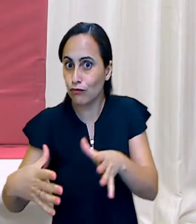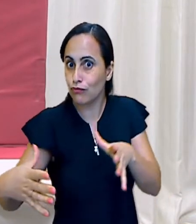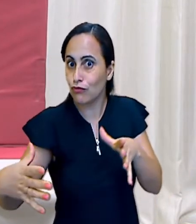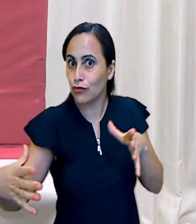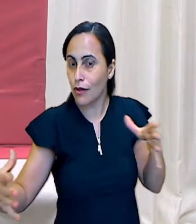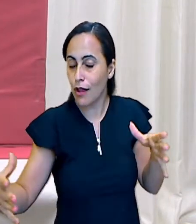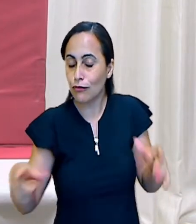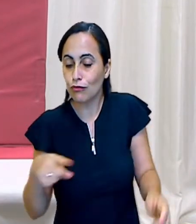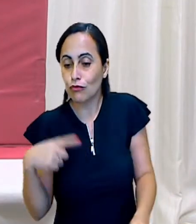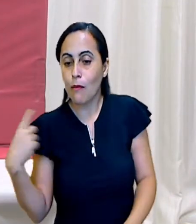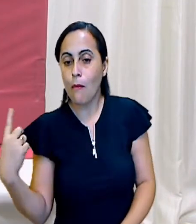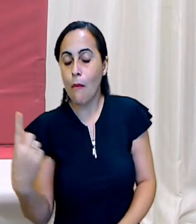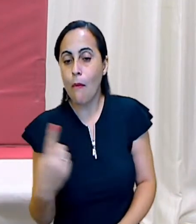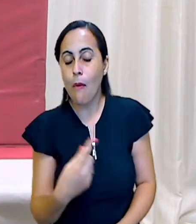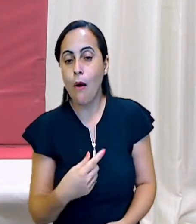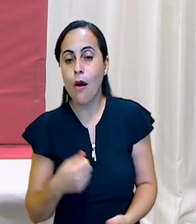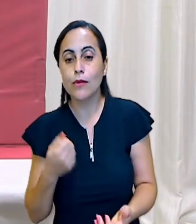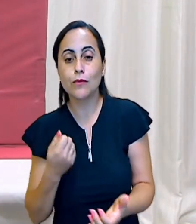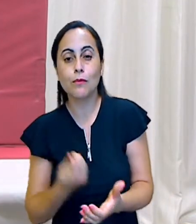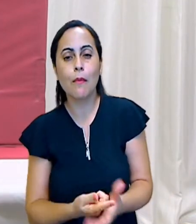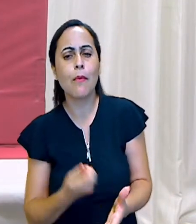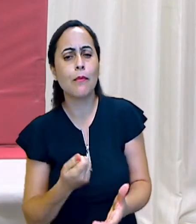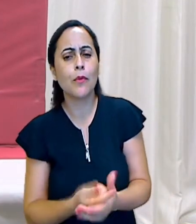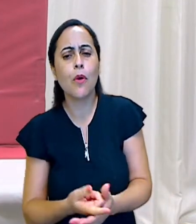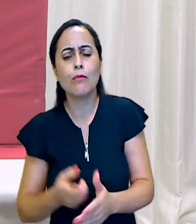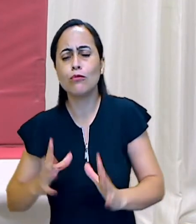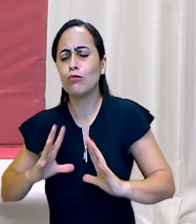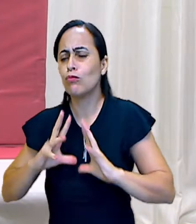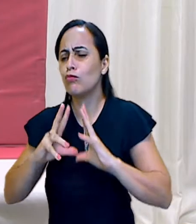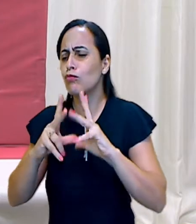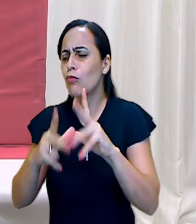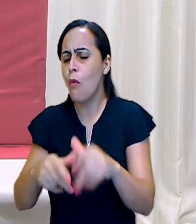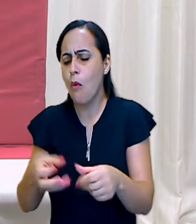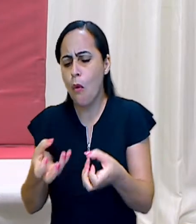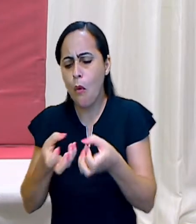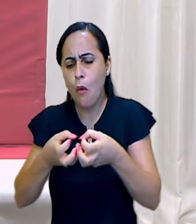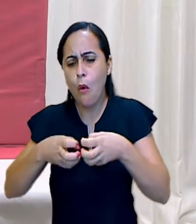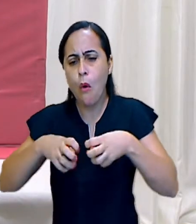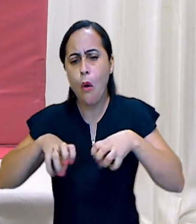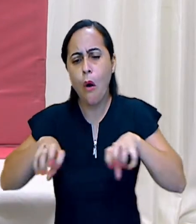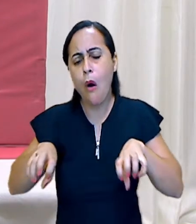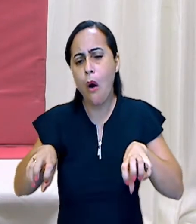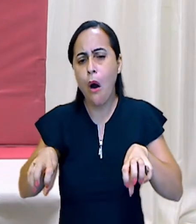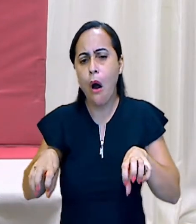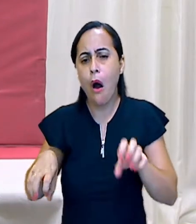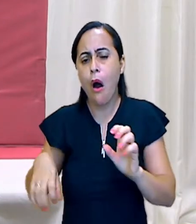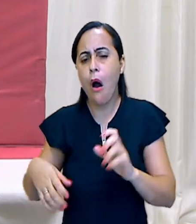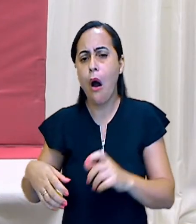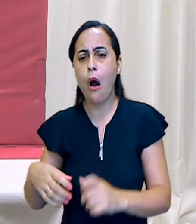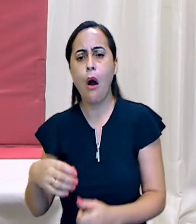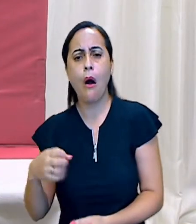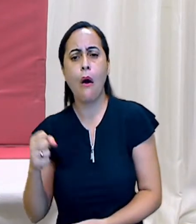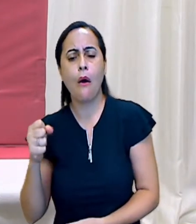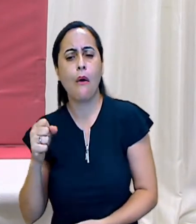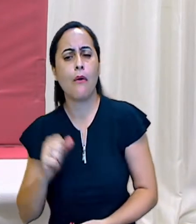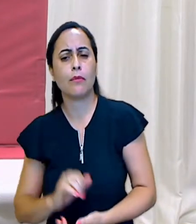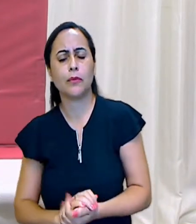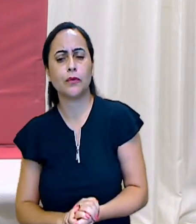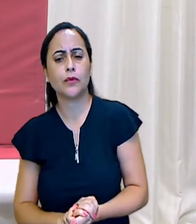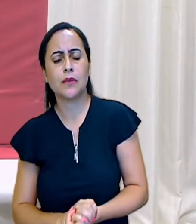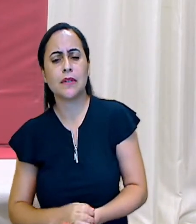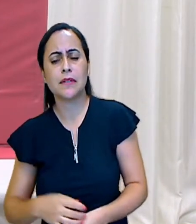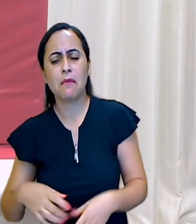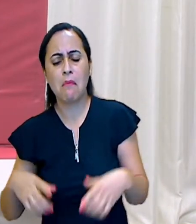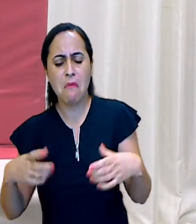compra de tudo. Ovos, refrigerantes e panelas.